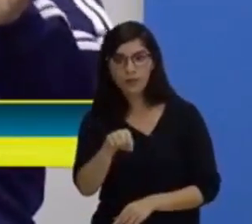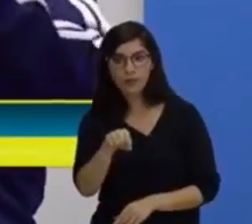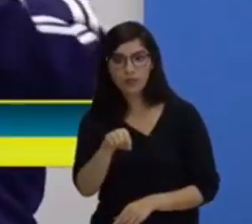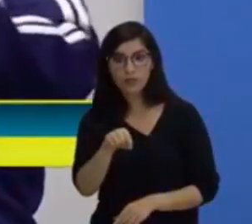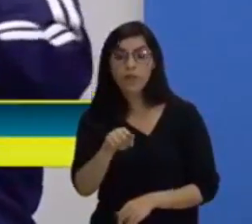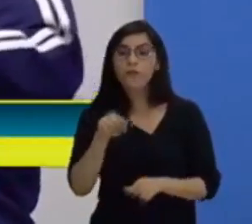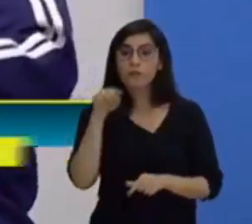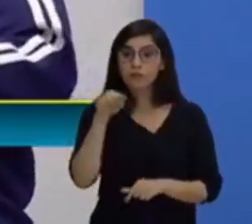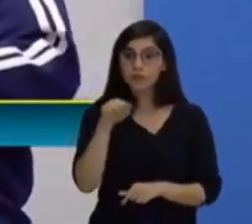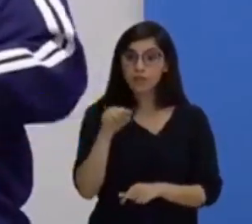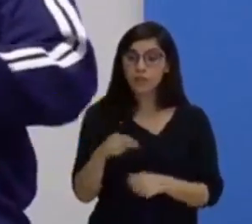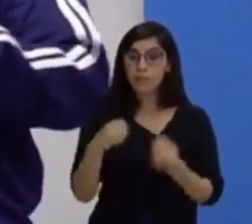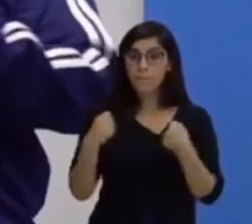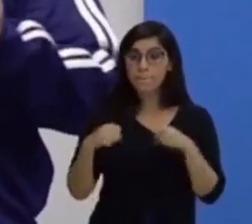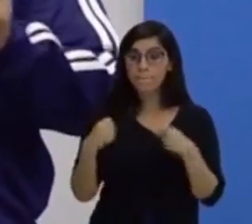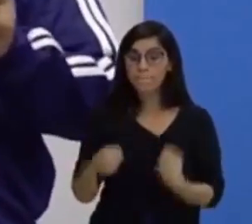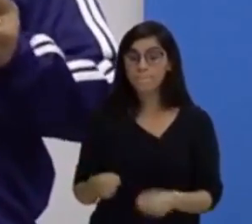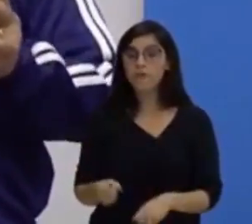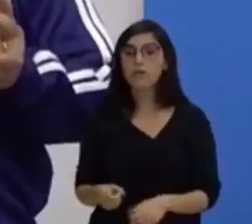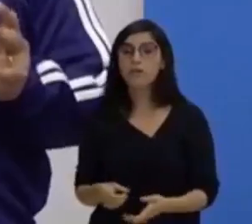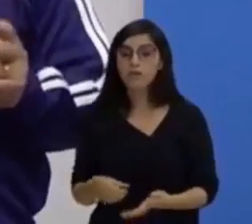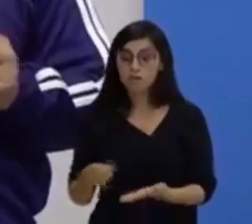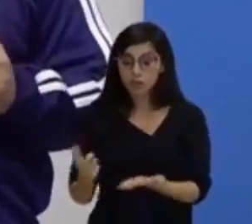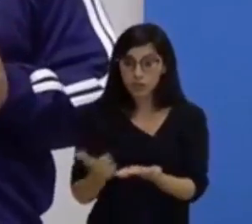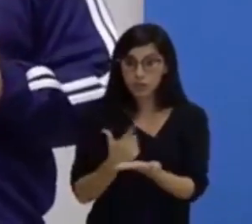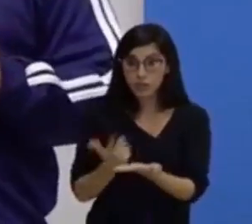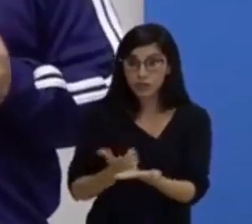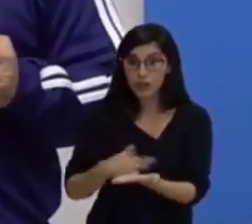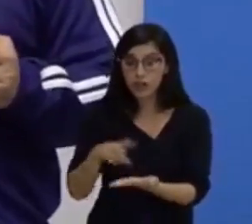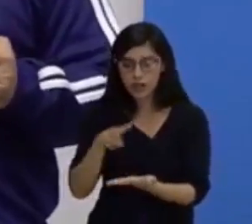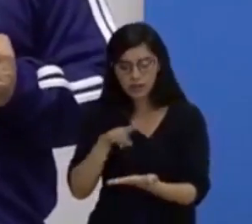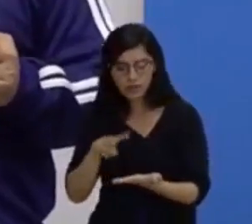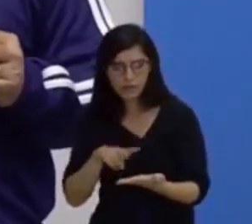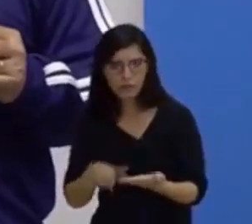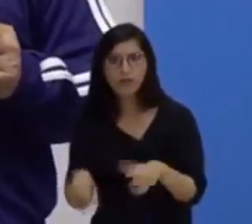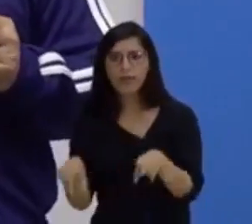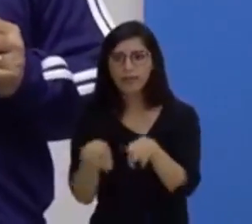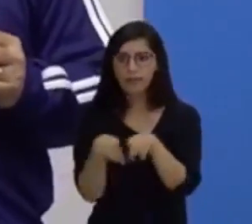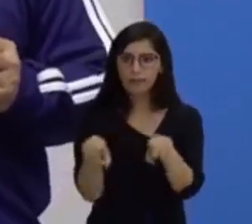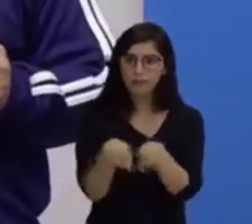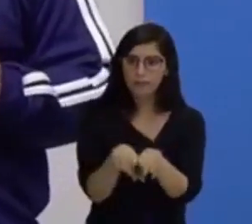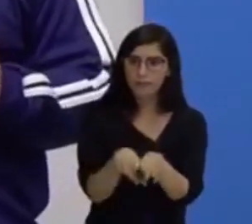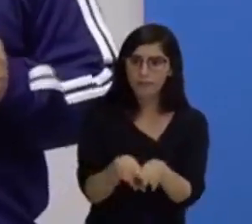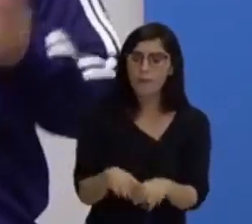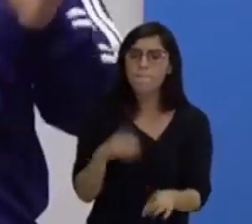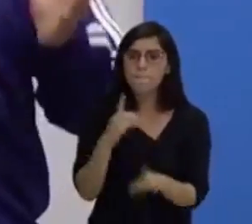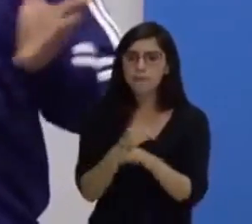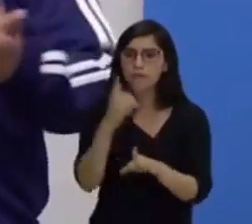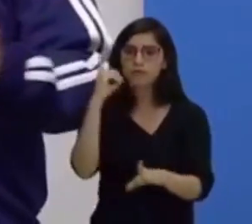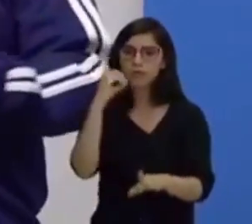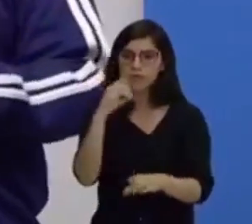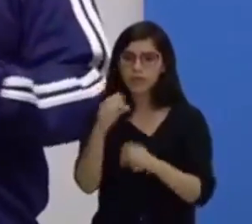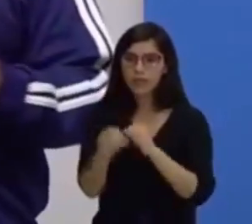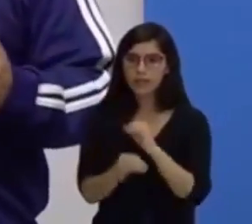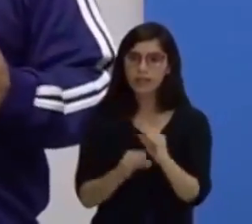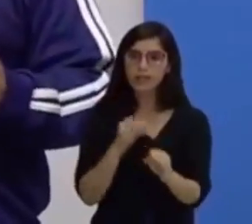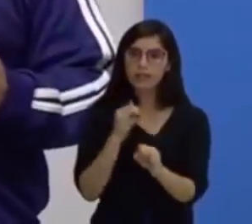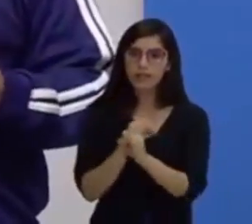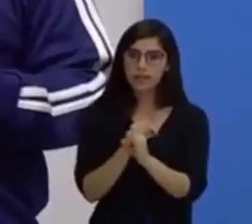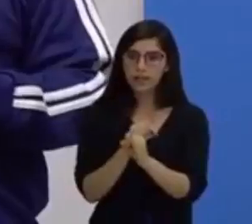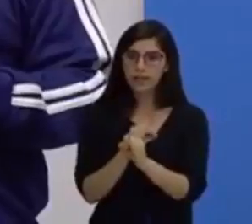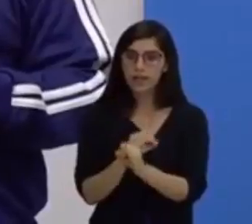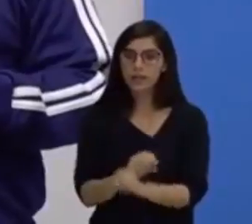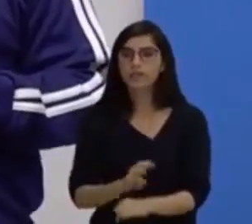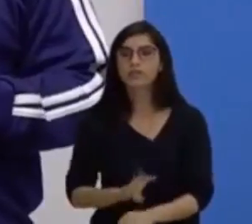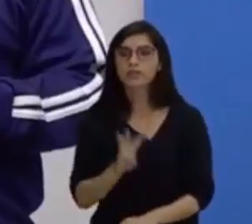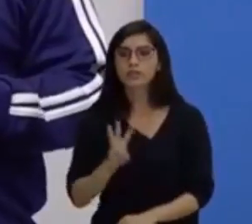você pode encontrar em livros, você pode encontrar na internet, através do Google, em outros